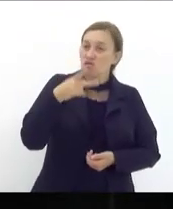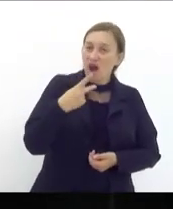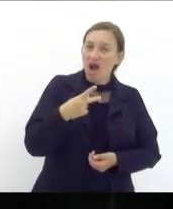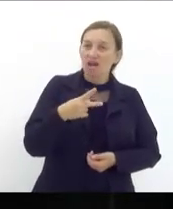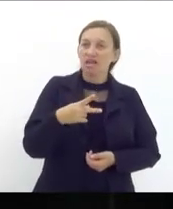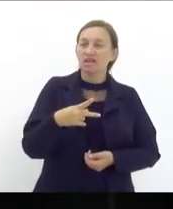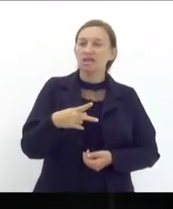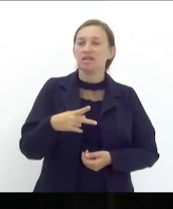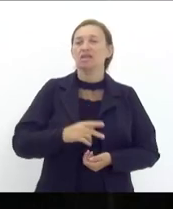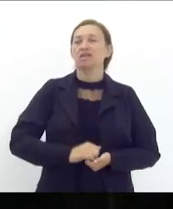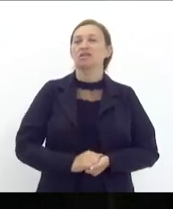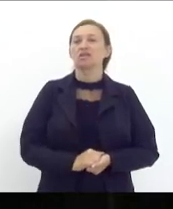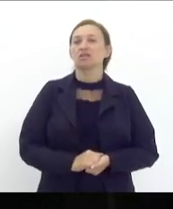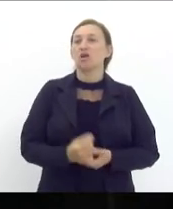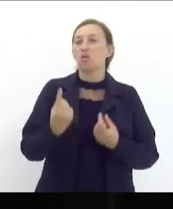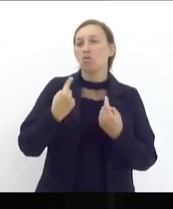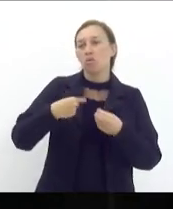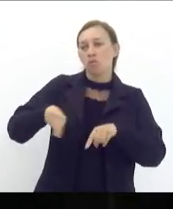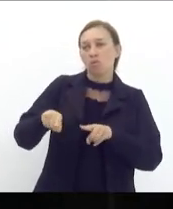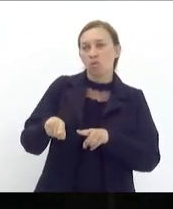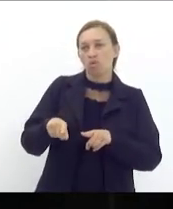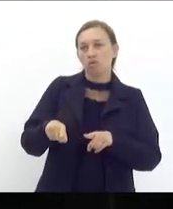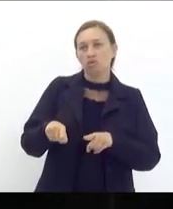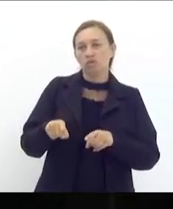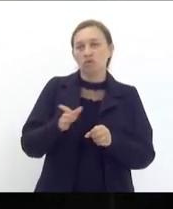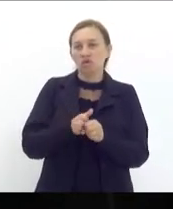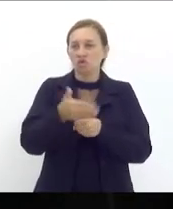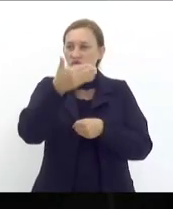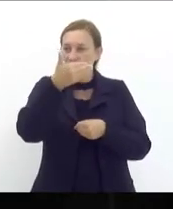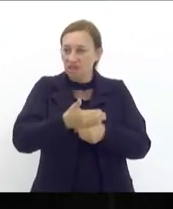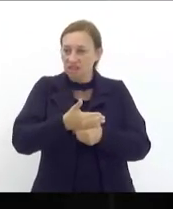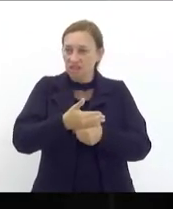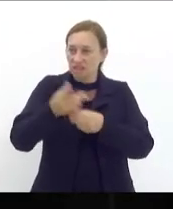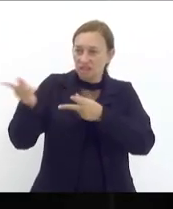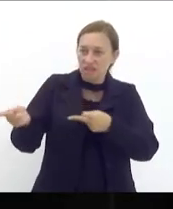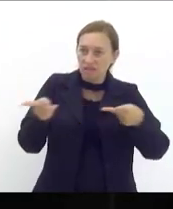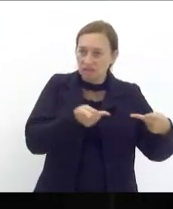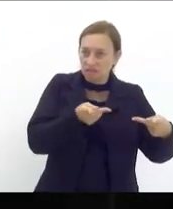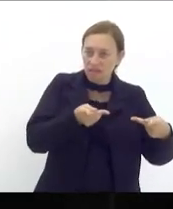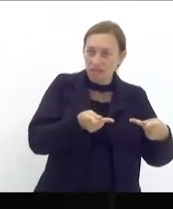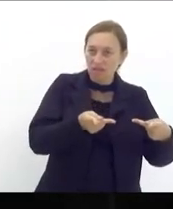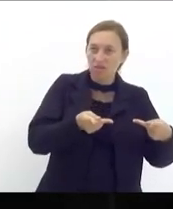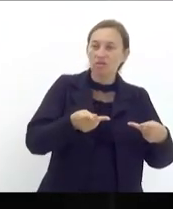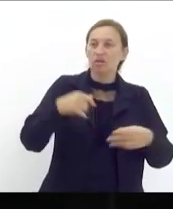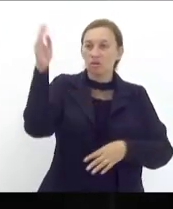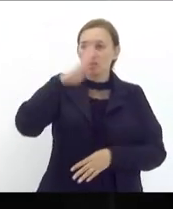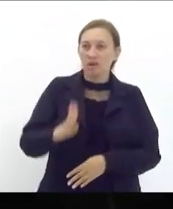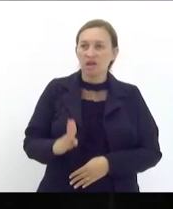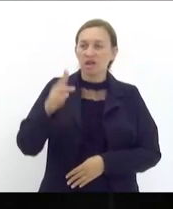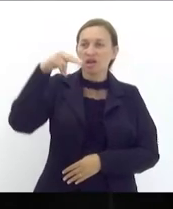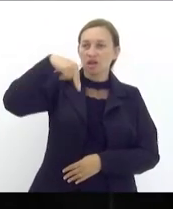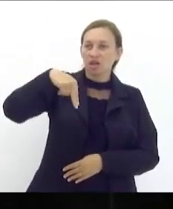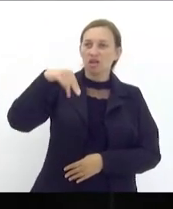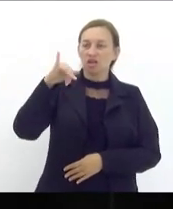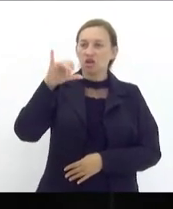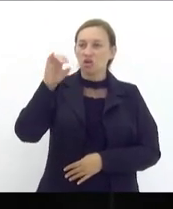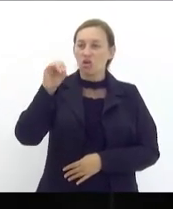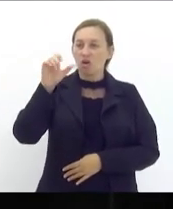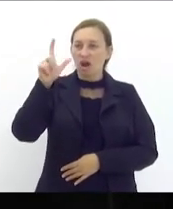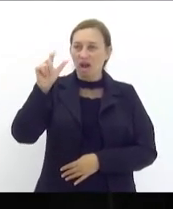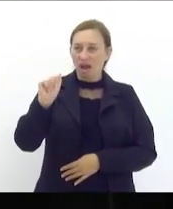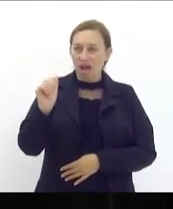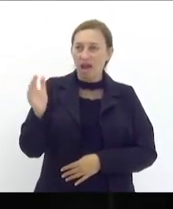publicamente contra o fascínura que está visitando o Brasil chamado Nicolá Maduro